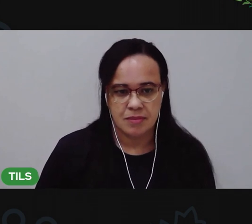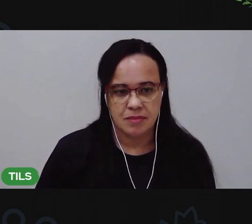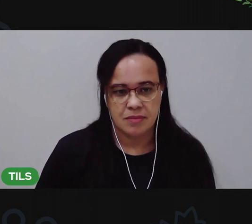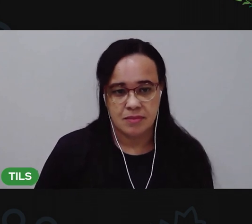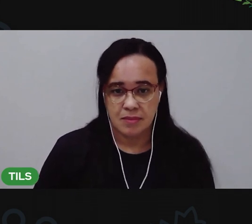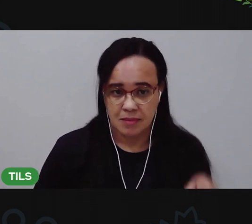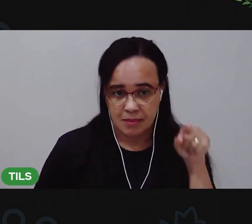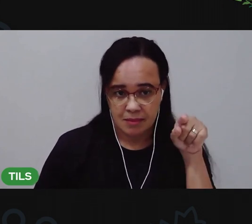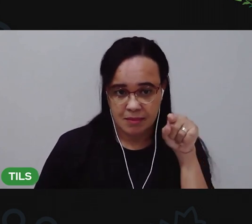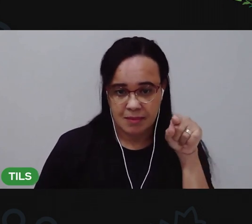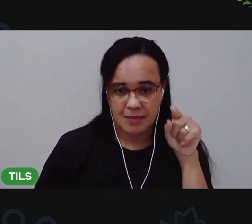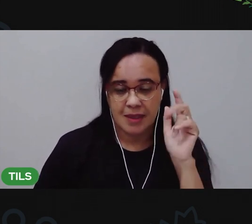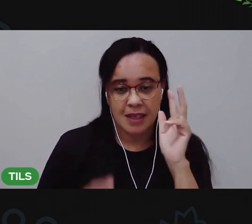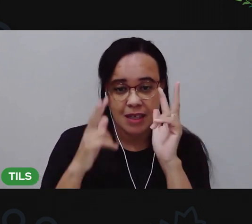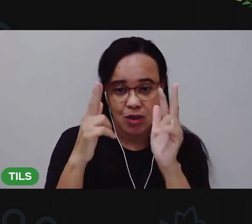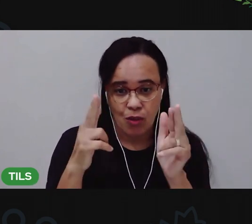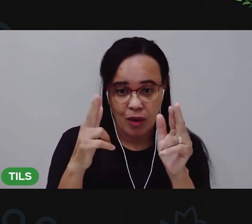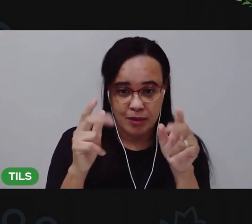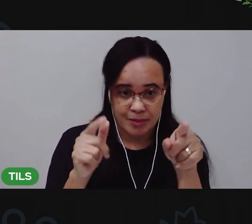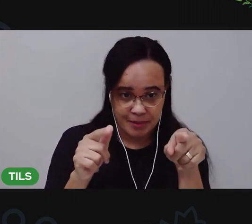Ele vai ficar assim, ó.